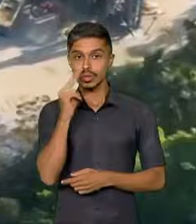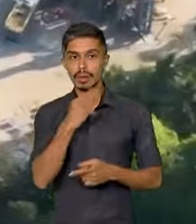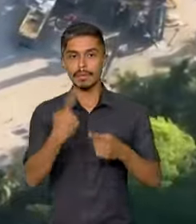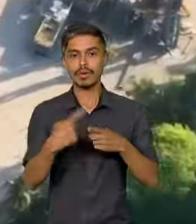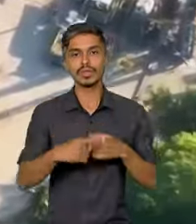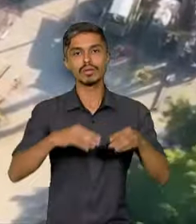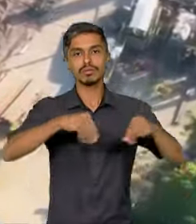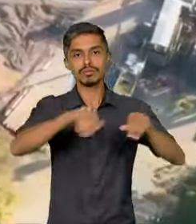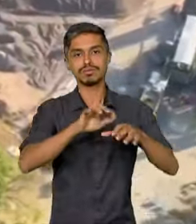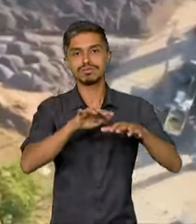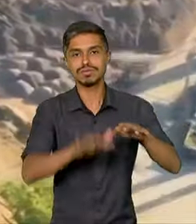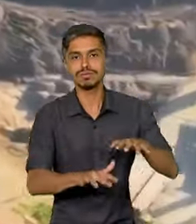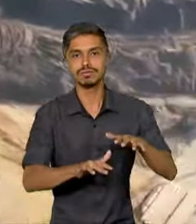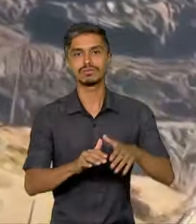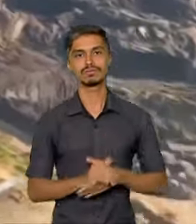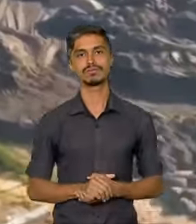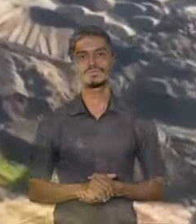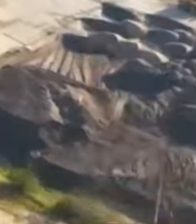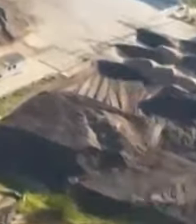afundamento do solo.